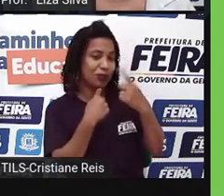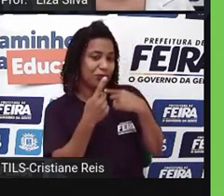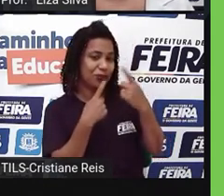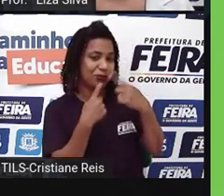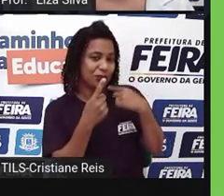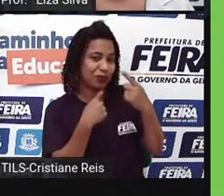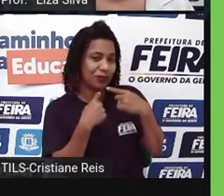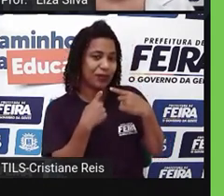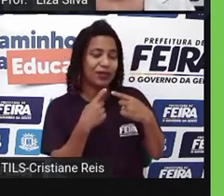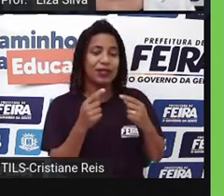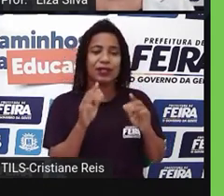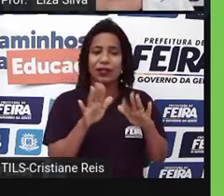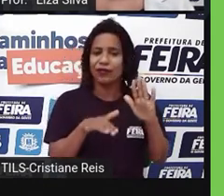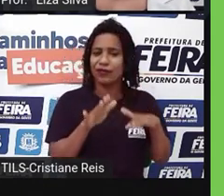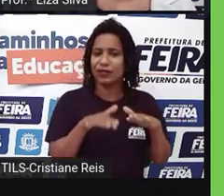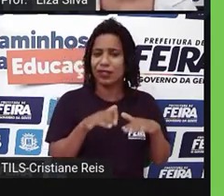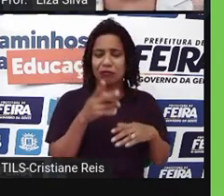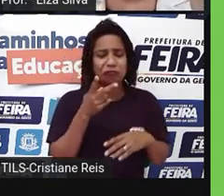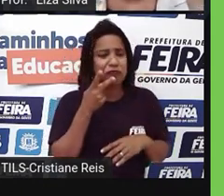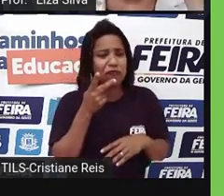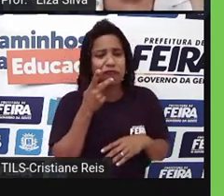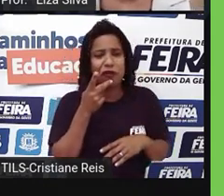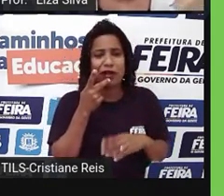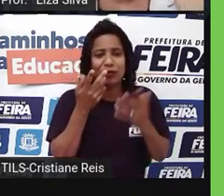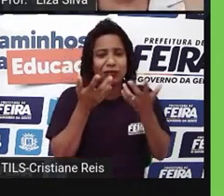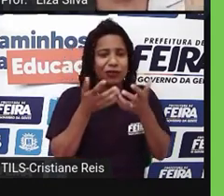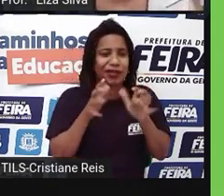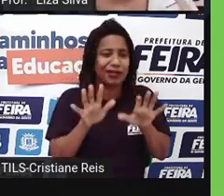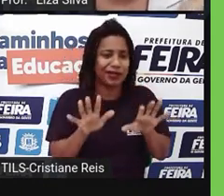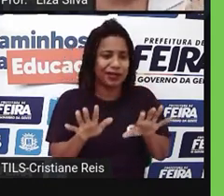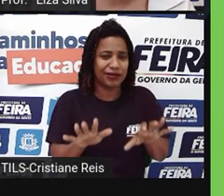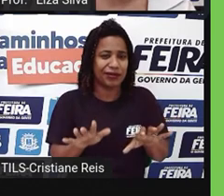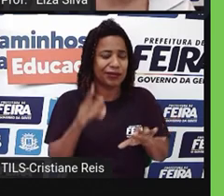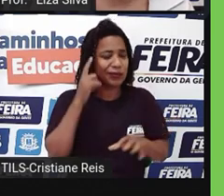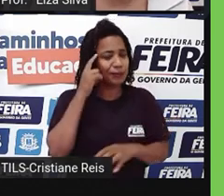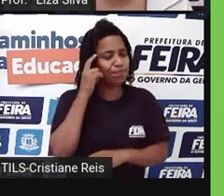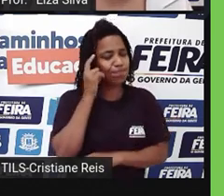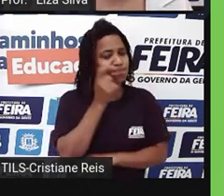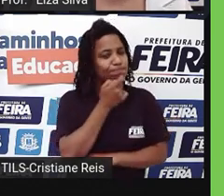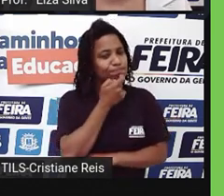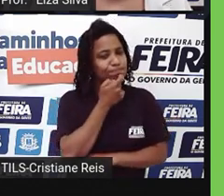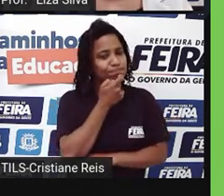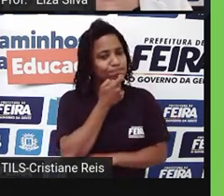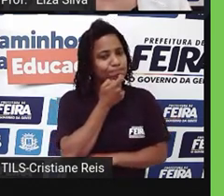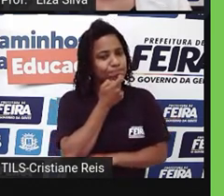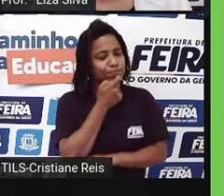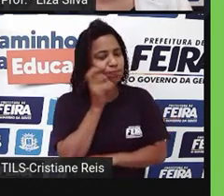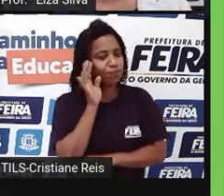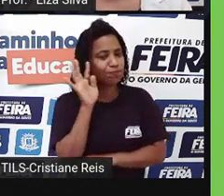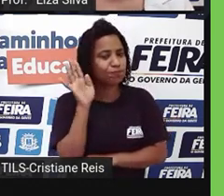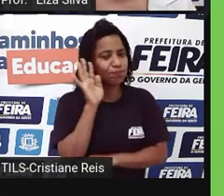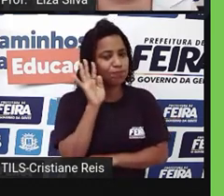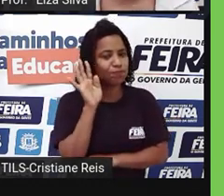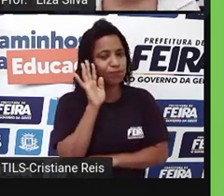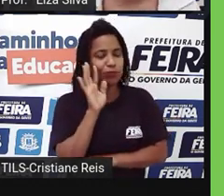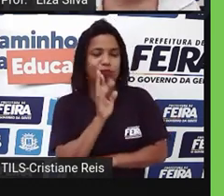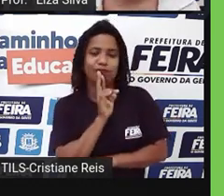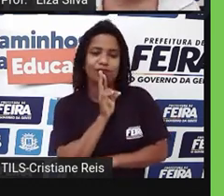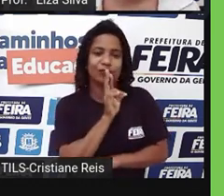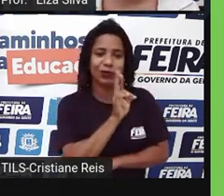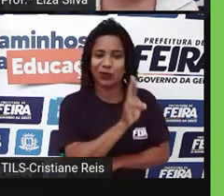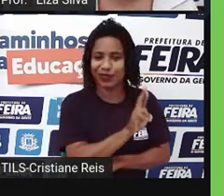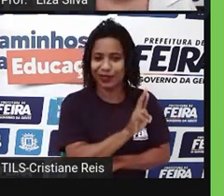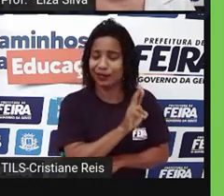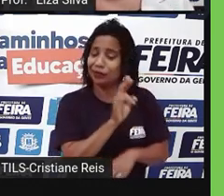no momento de falar. Seja porque estão ainda construindo, elaborando a resposta, seja porque aquela pergunta que